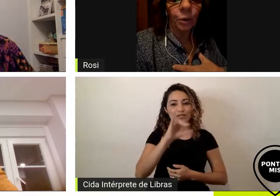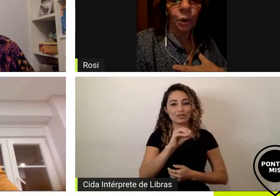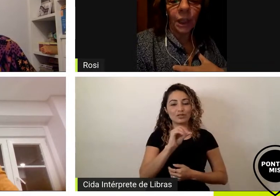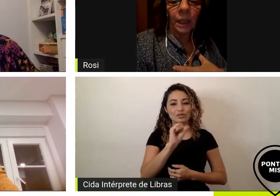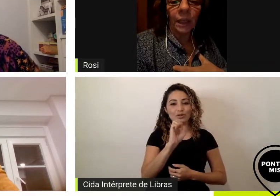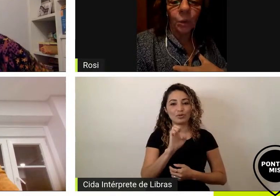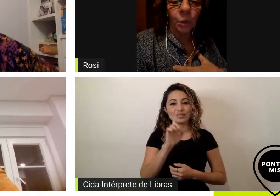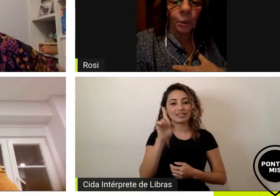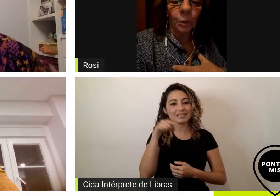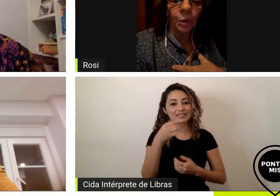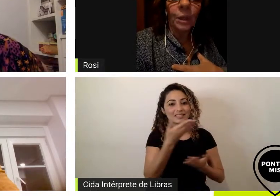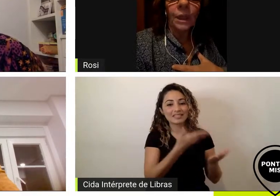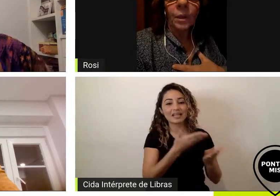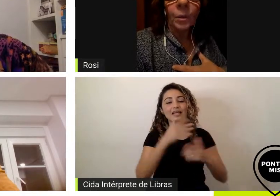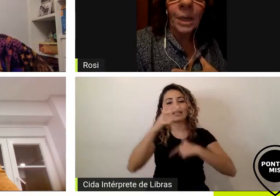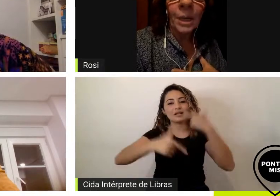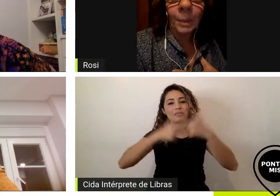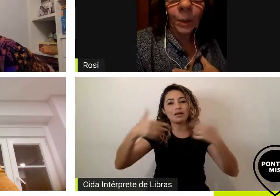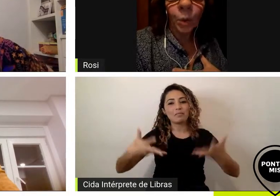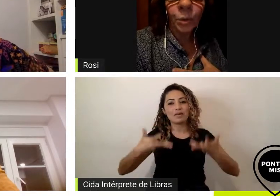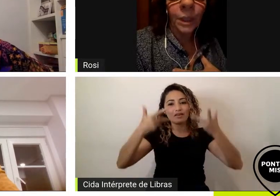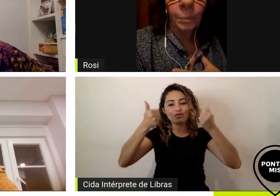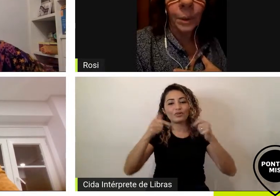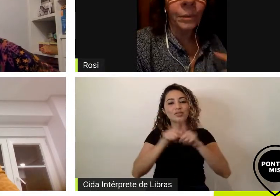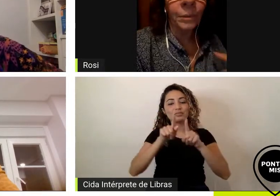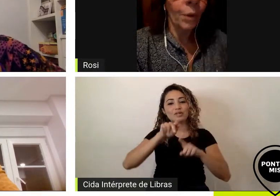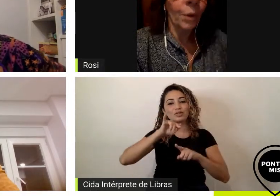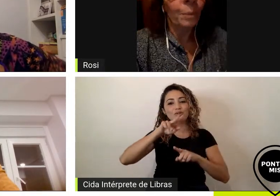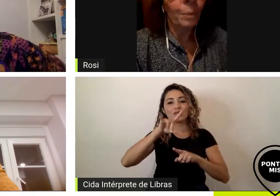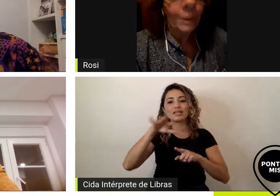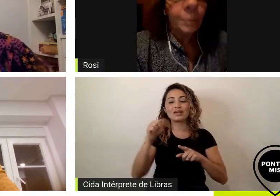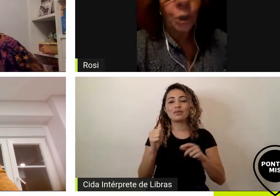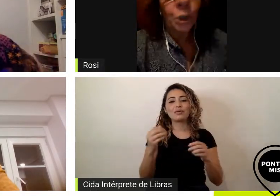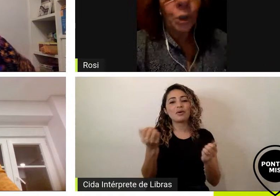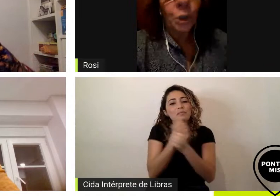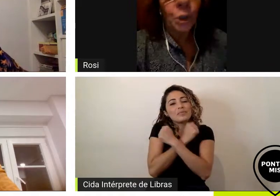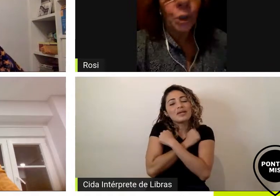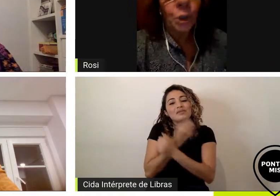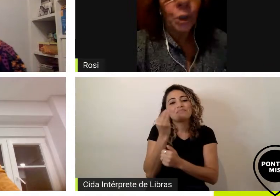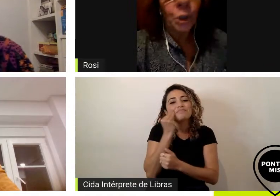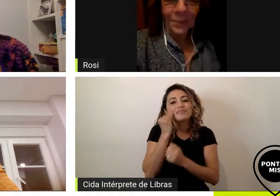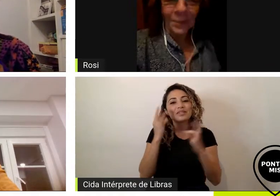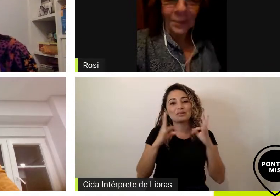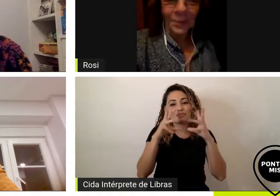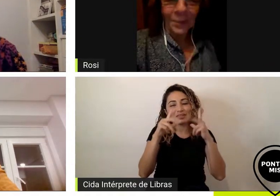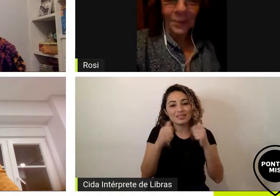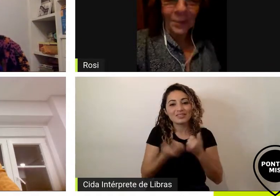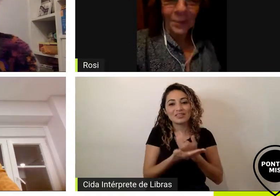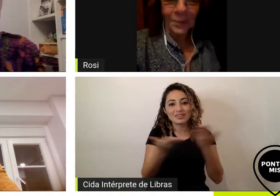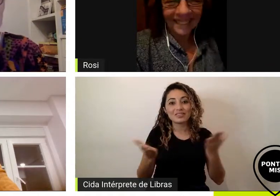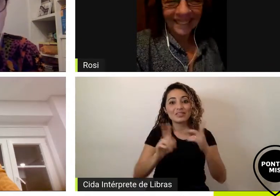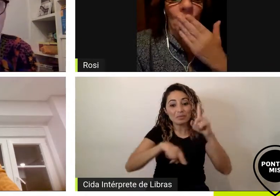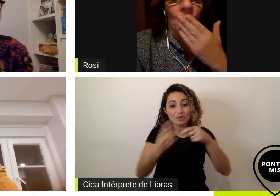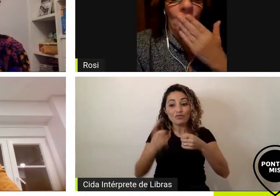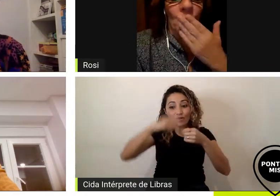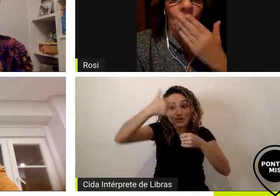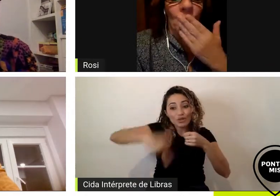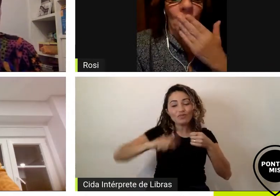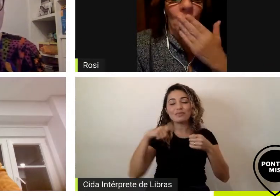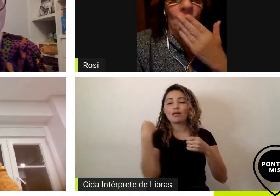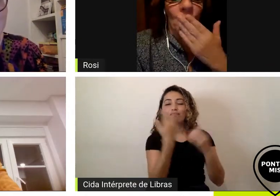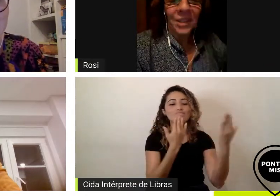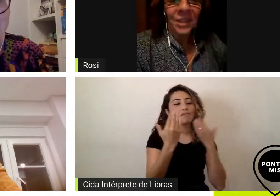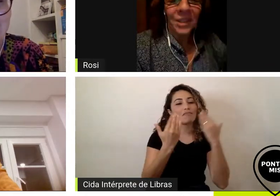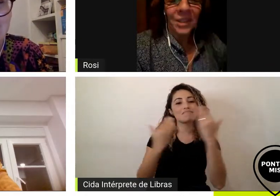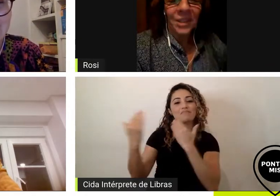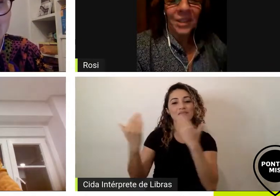maravilhoso teu, Juliana todo mundo um beijão para todos e depois eu volto para a gente conversar mais tá bom? foi